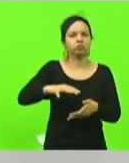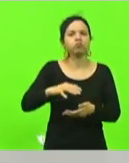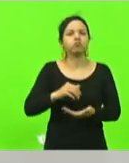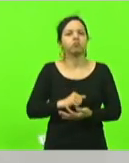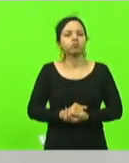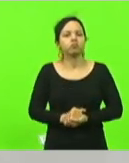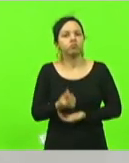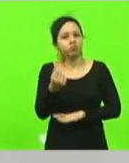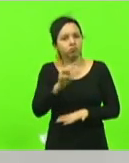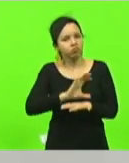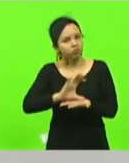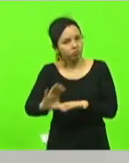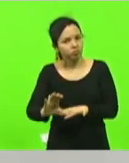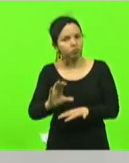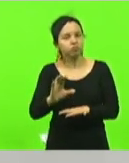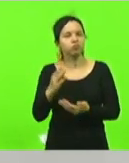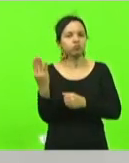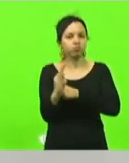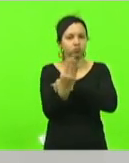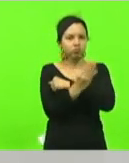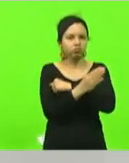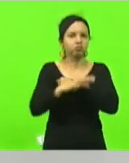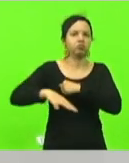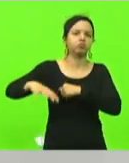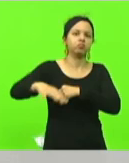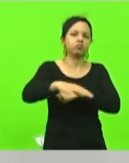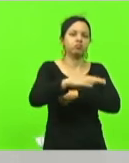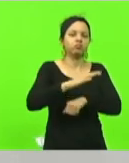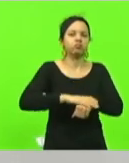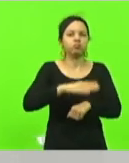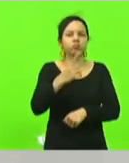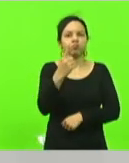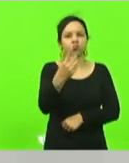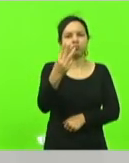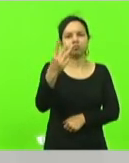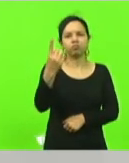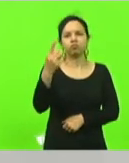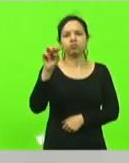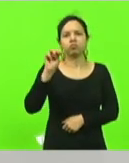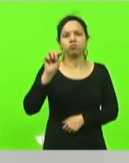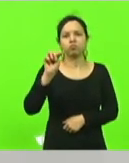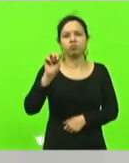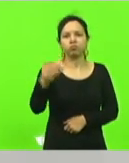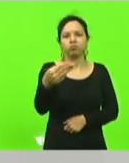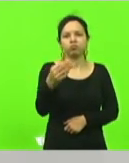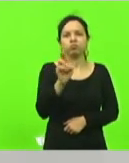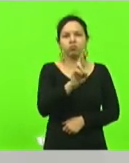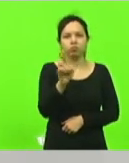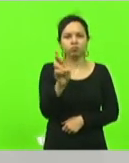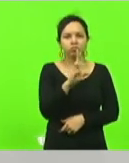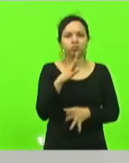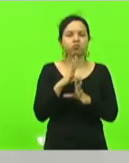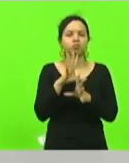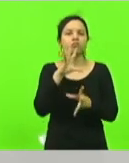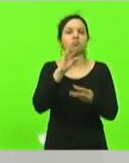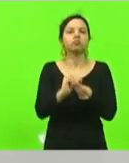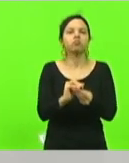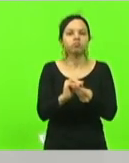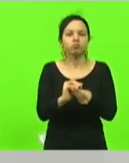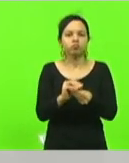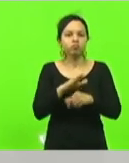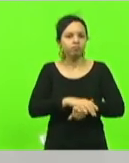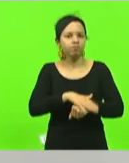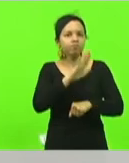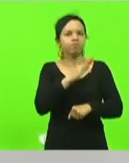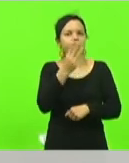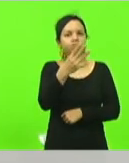Tubarão e região na ordem de mais de 131 milhões de reais resumindo mais de